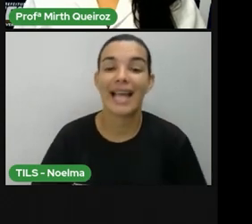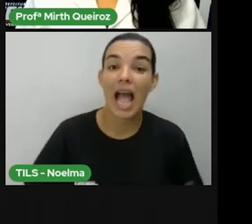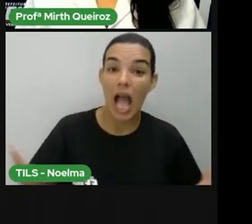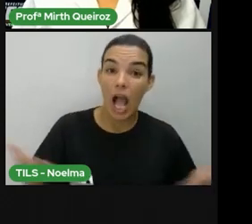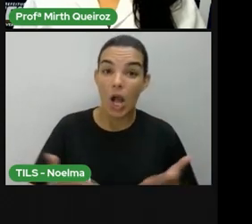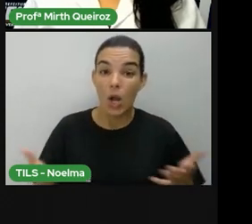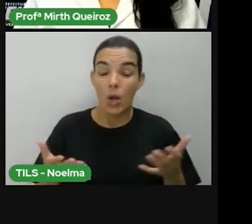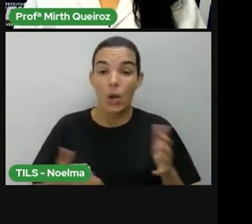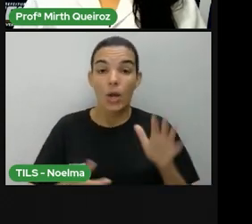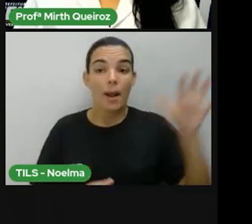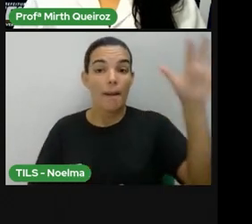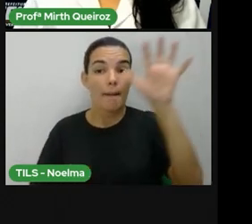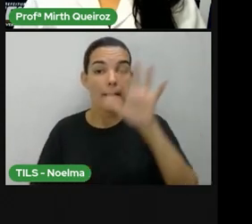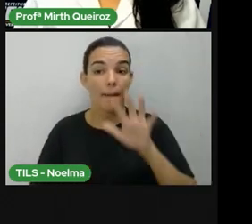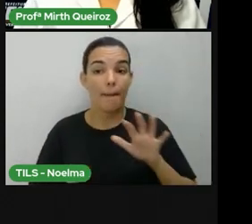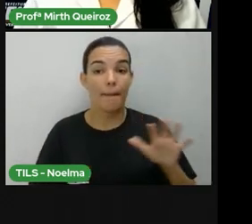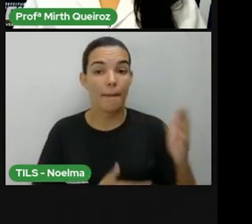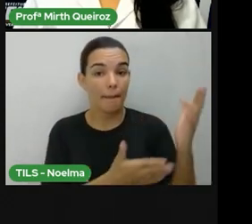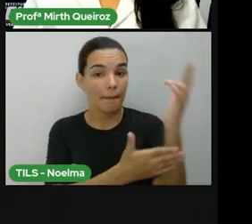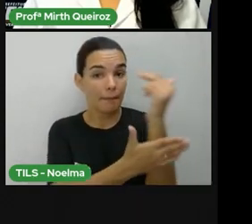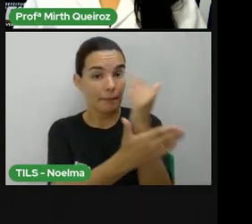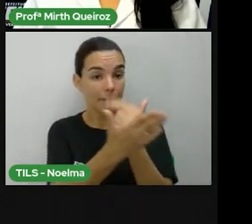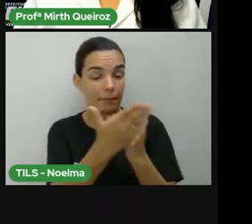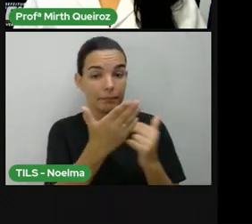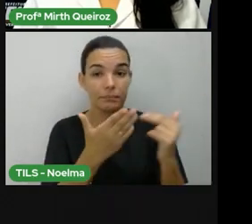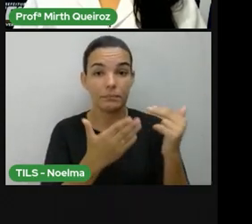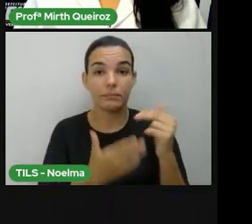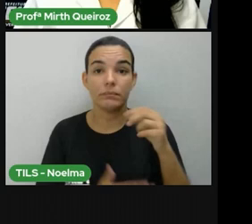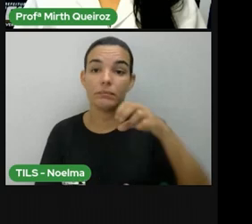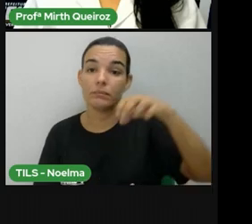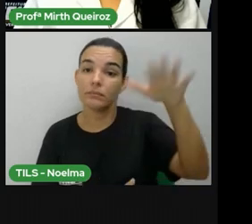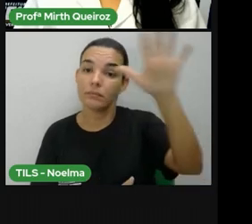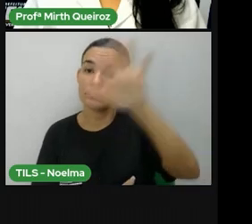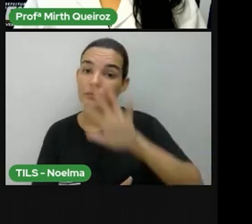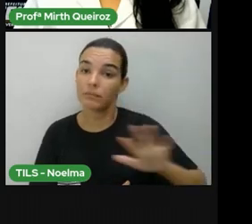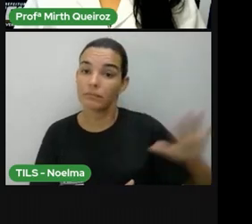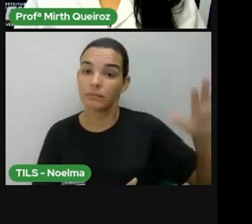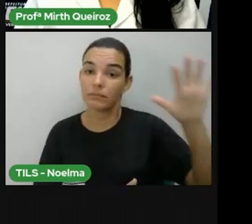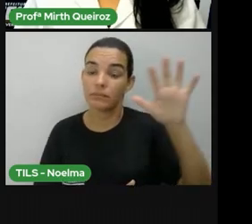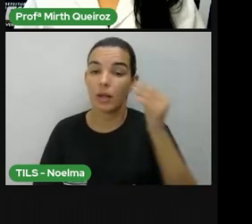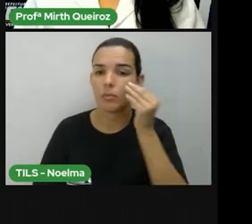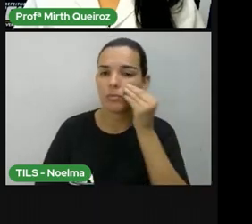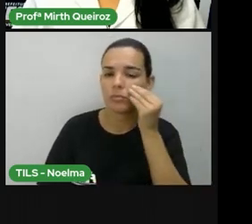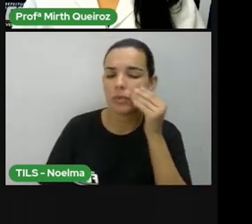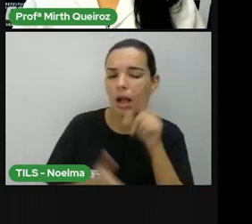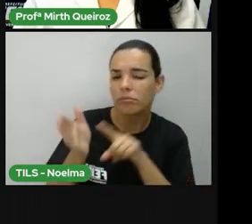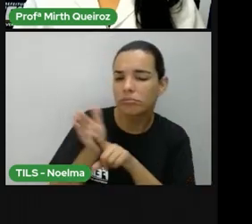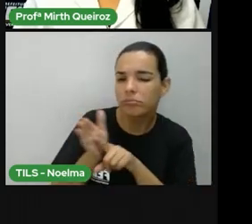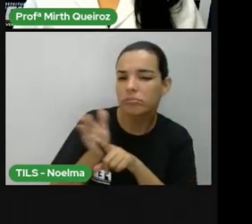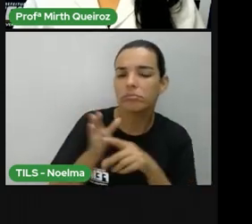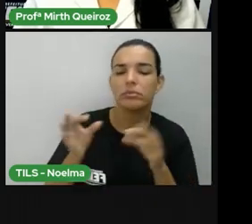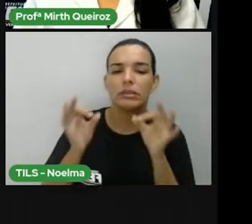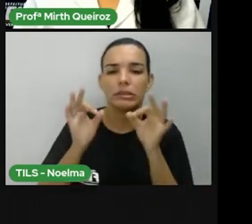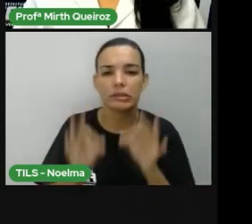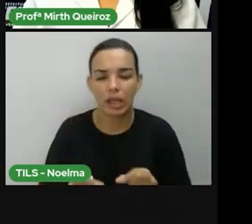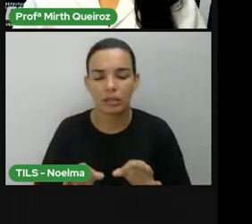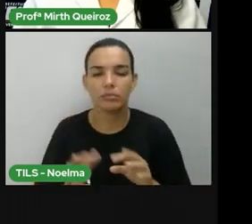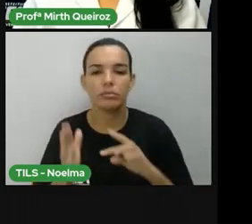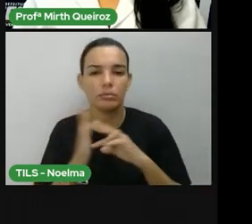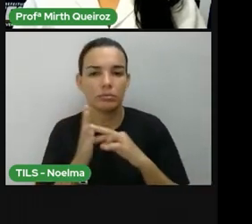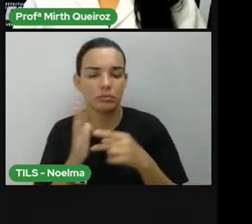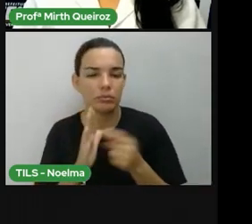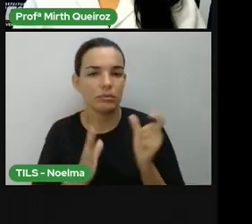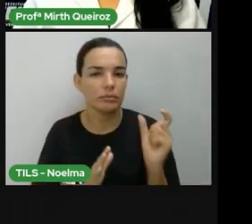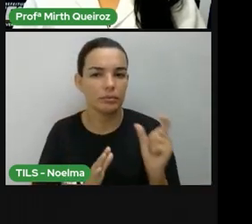E nós temos aqui alguns mapas onde a gente pode analisar bem direitinho esses termos que a gente utilizou.